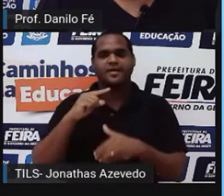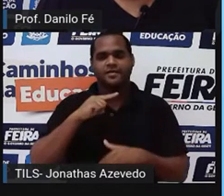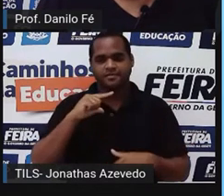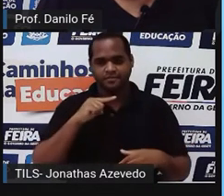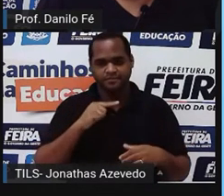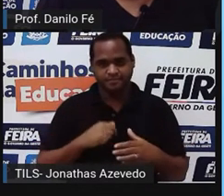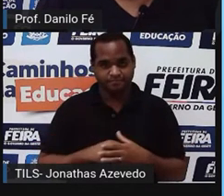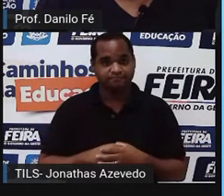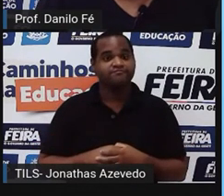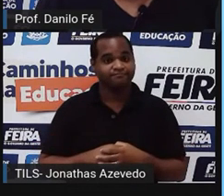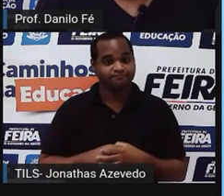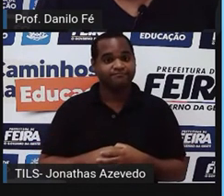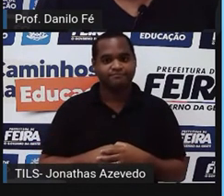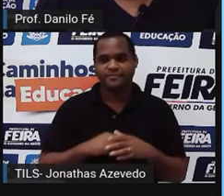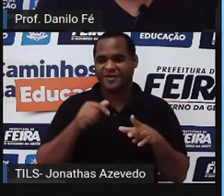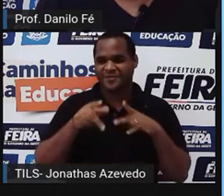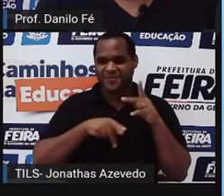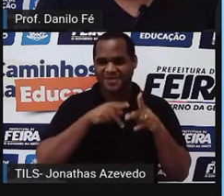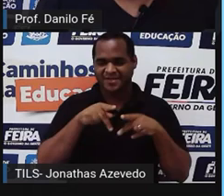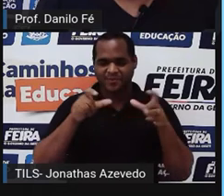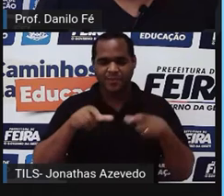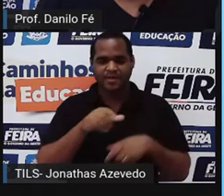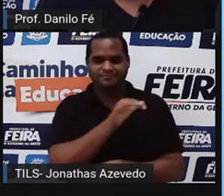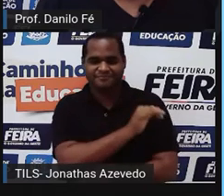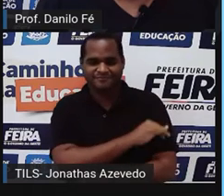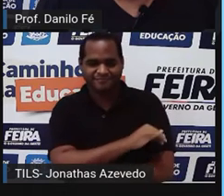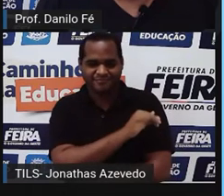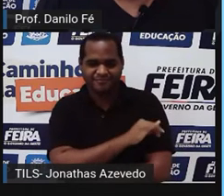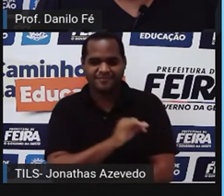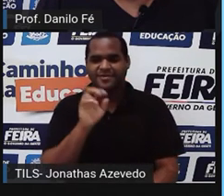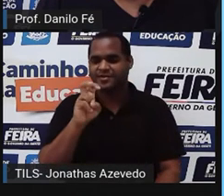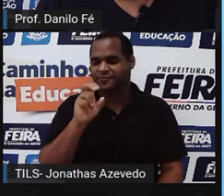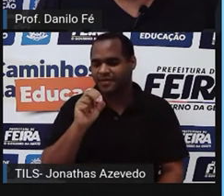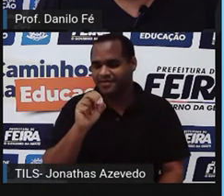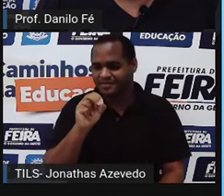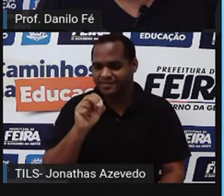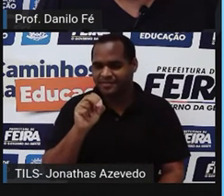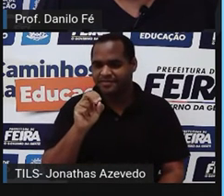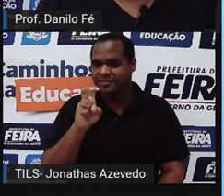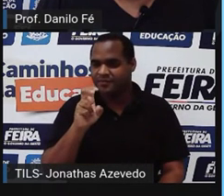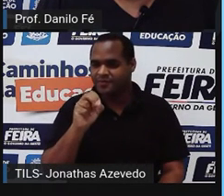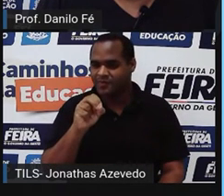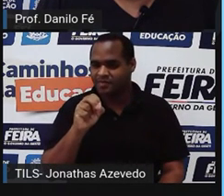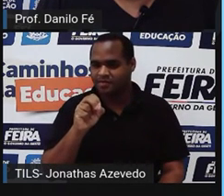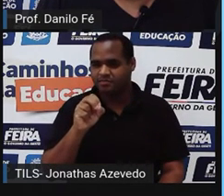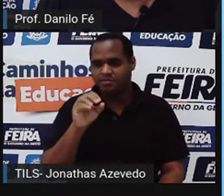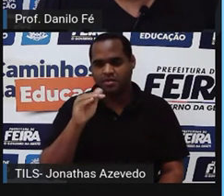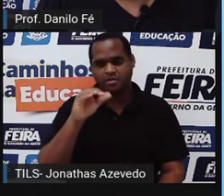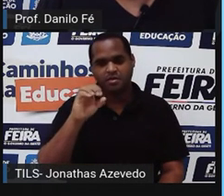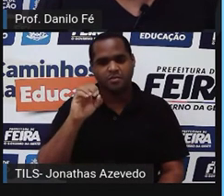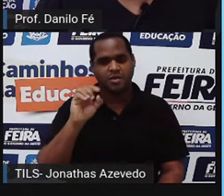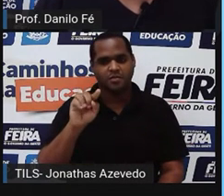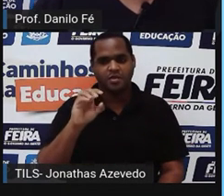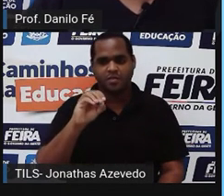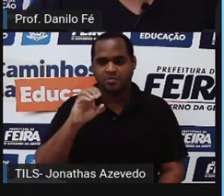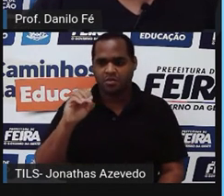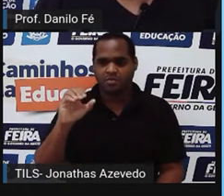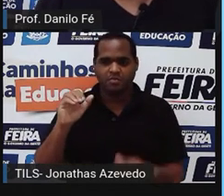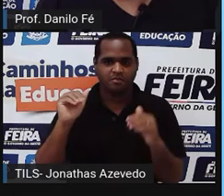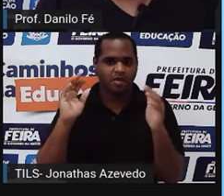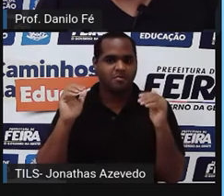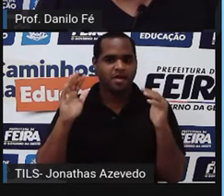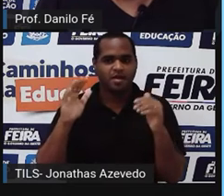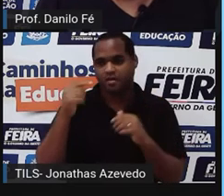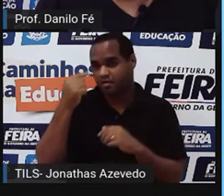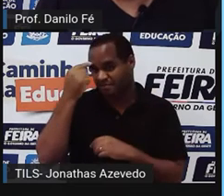população do Rio dobra, ela vai de 50 para 100 mil. Só que não pensem